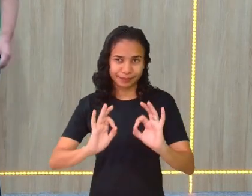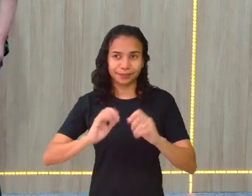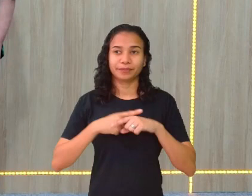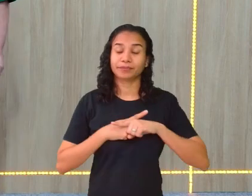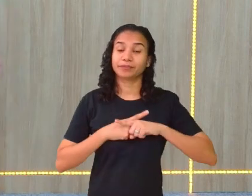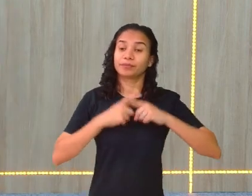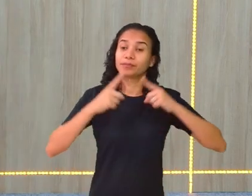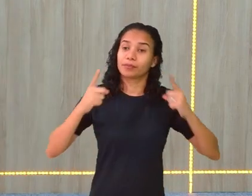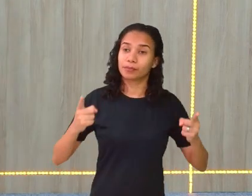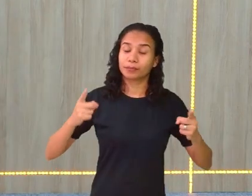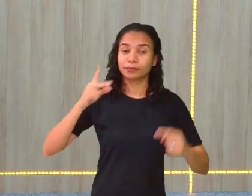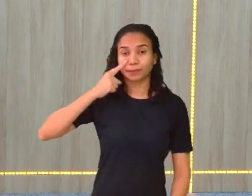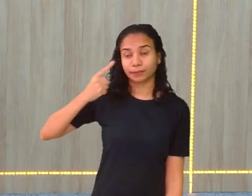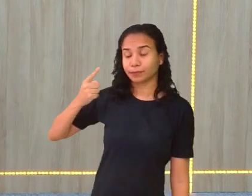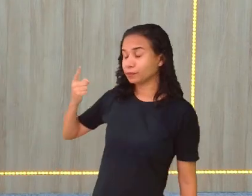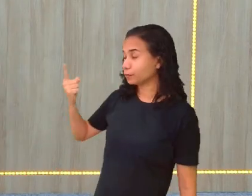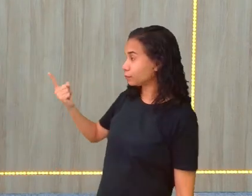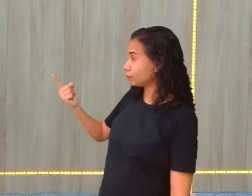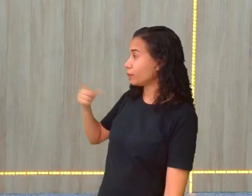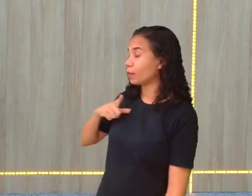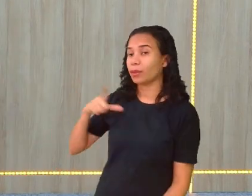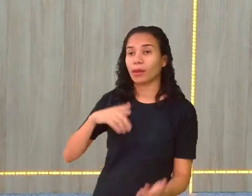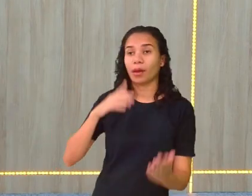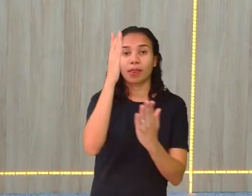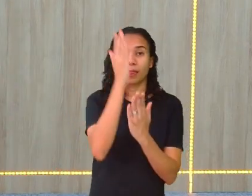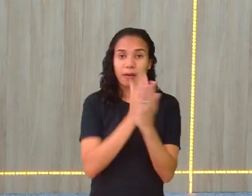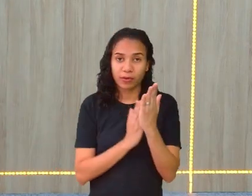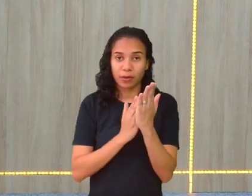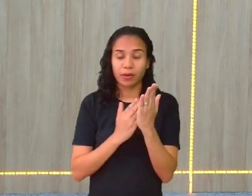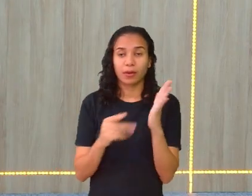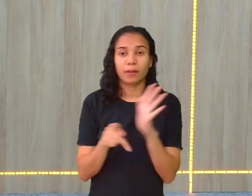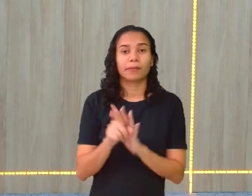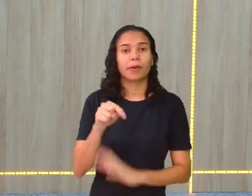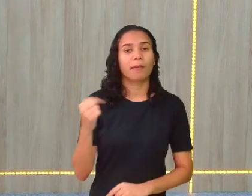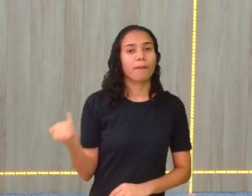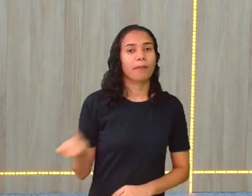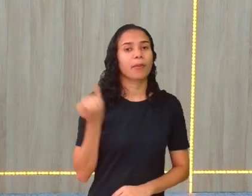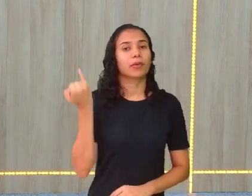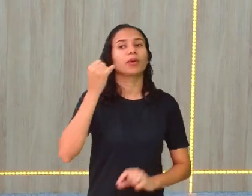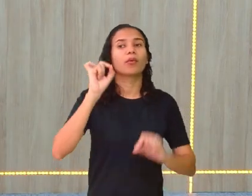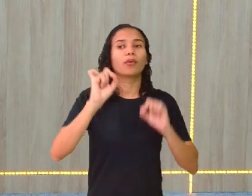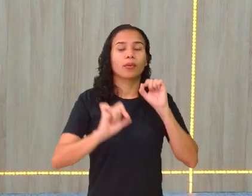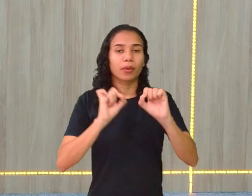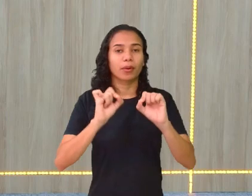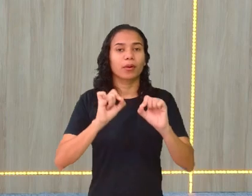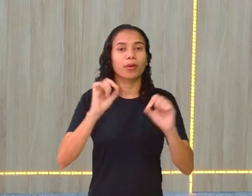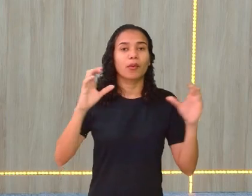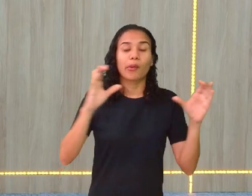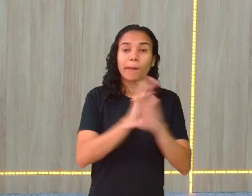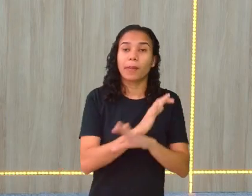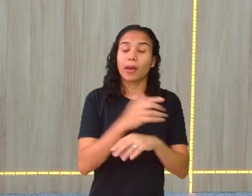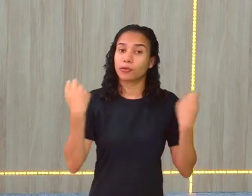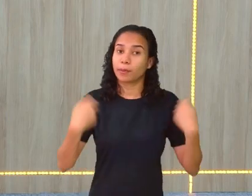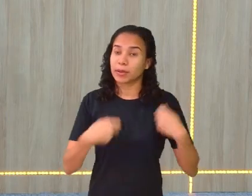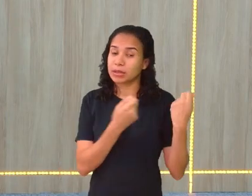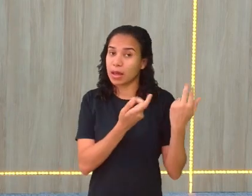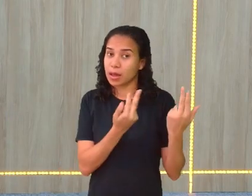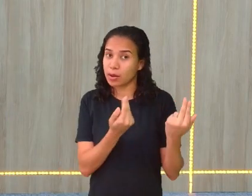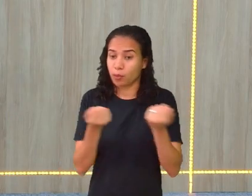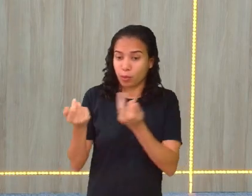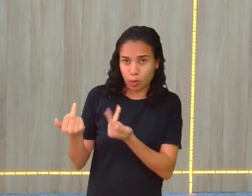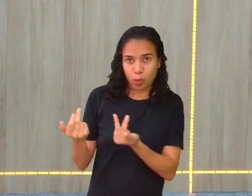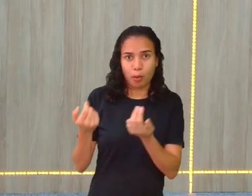Mas, olha só, se eu dividir o meu inteiro, importante, o inteiro tem que ser do mesmo